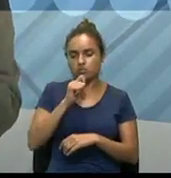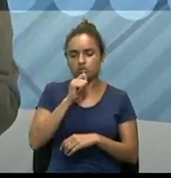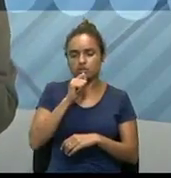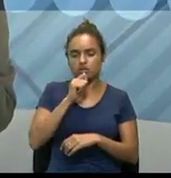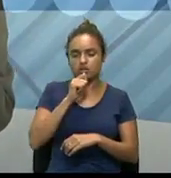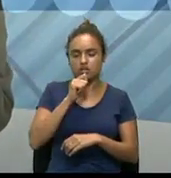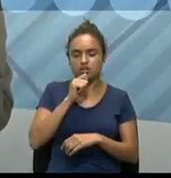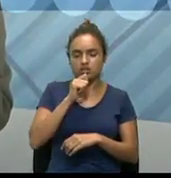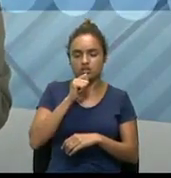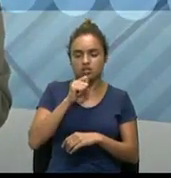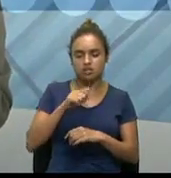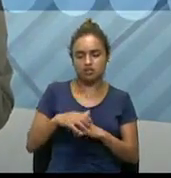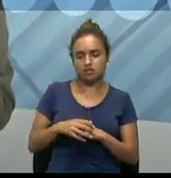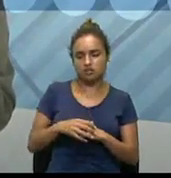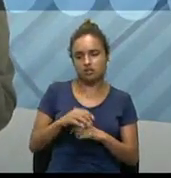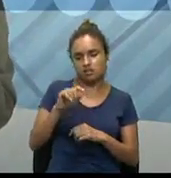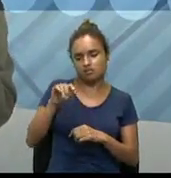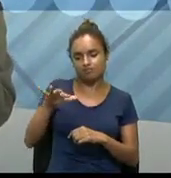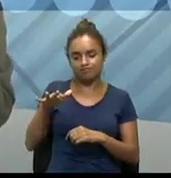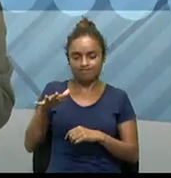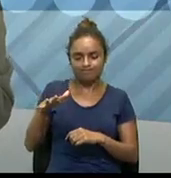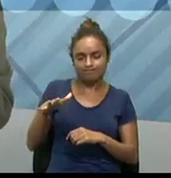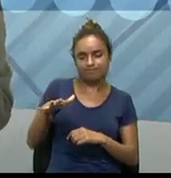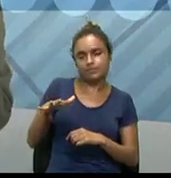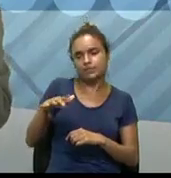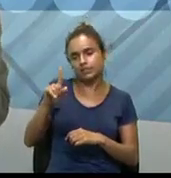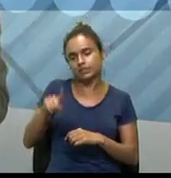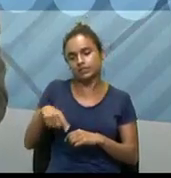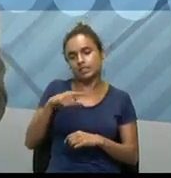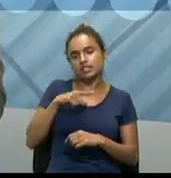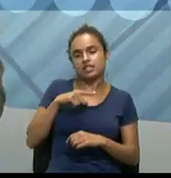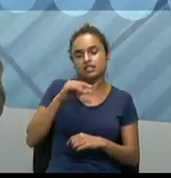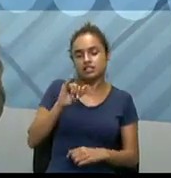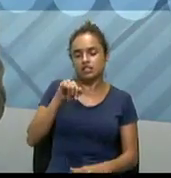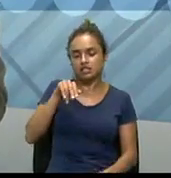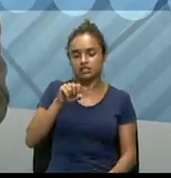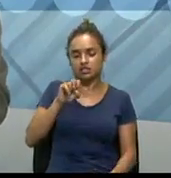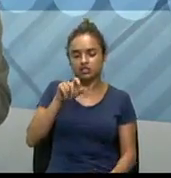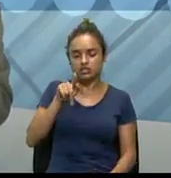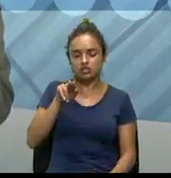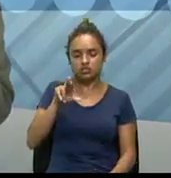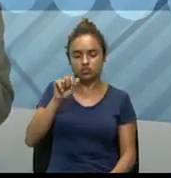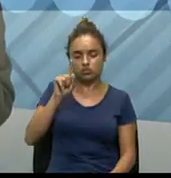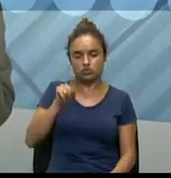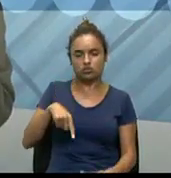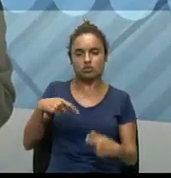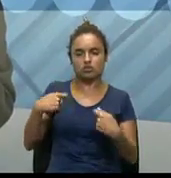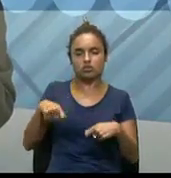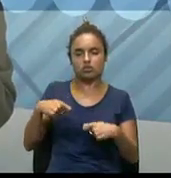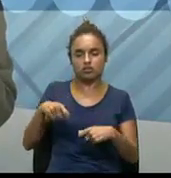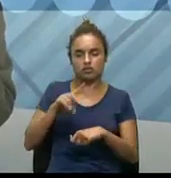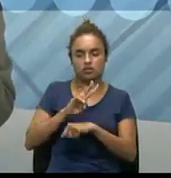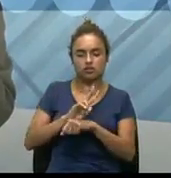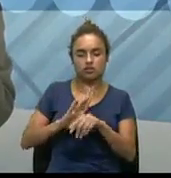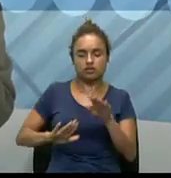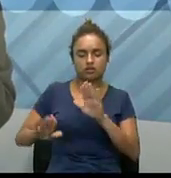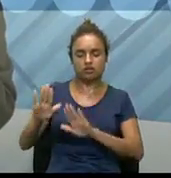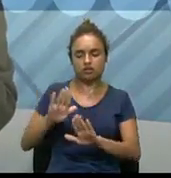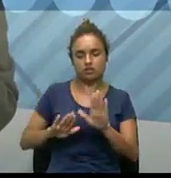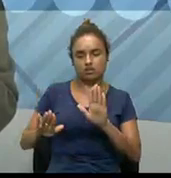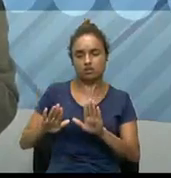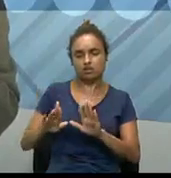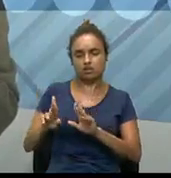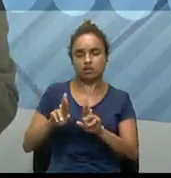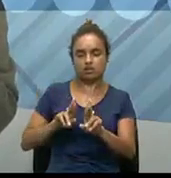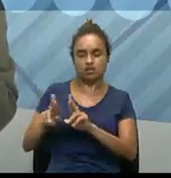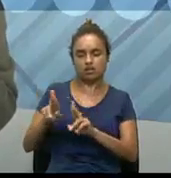digamos, insegura, né? E por isso mesmo, né? Então, a gente tem que tomar muito cuidado com relação